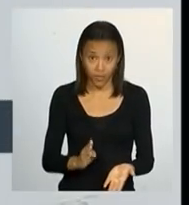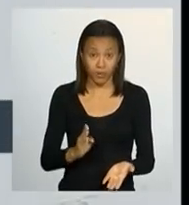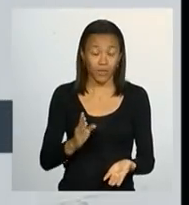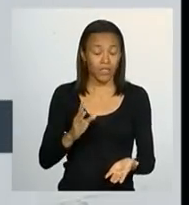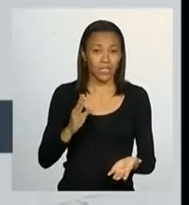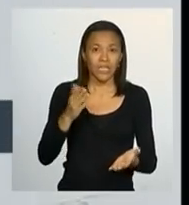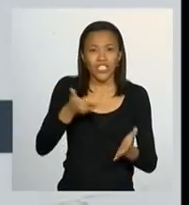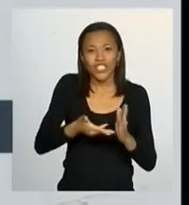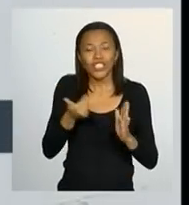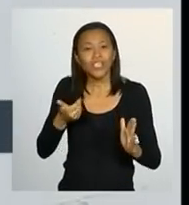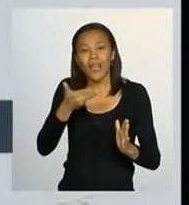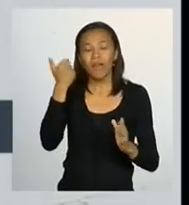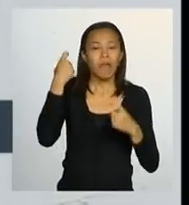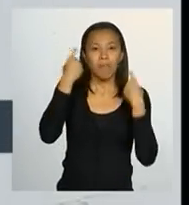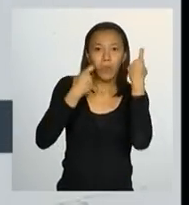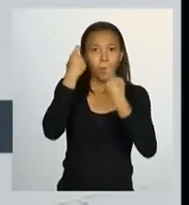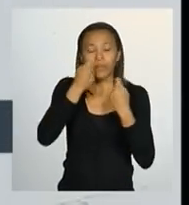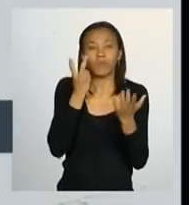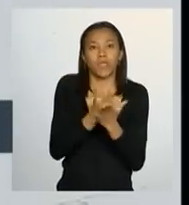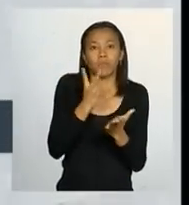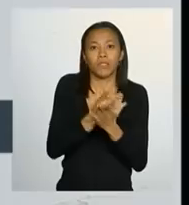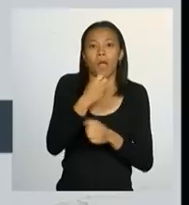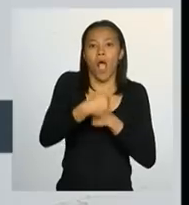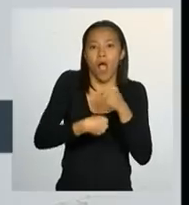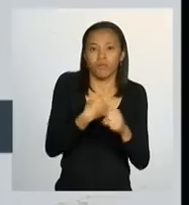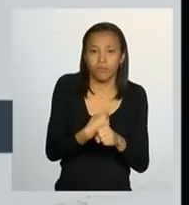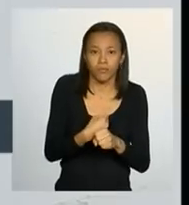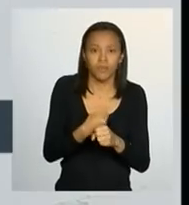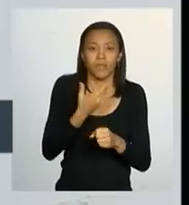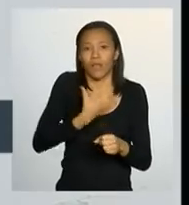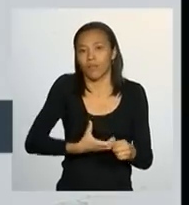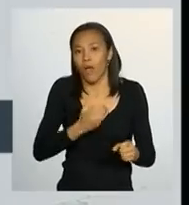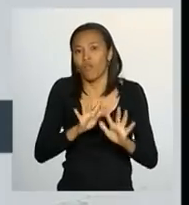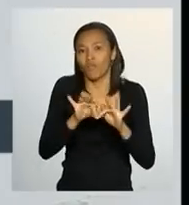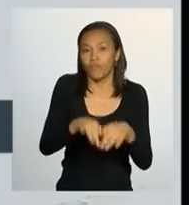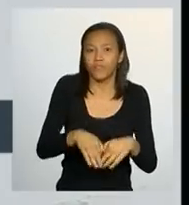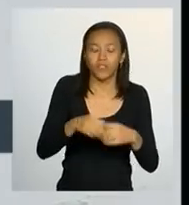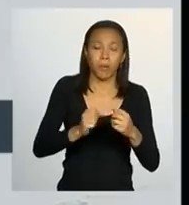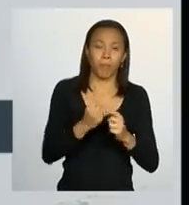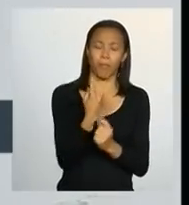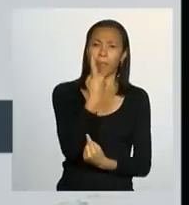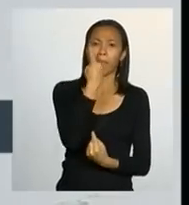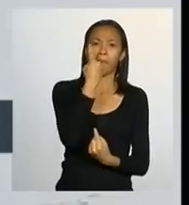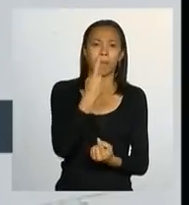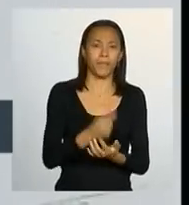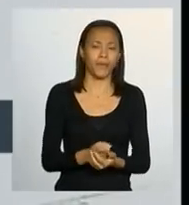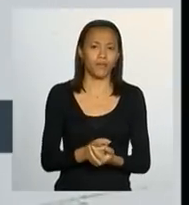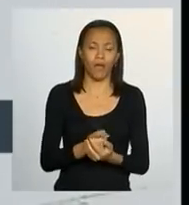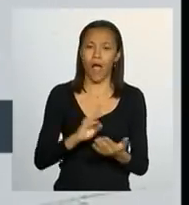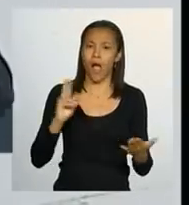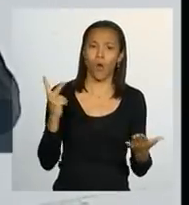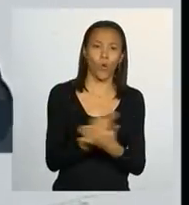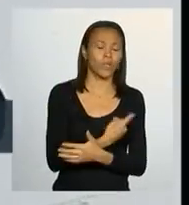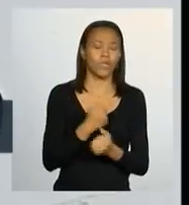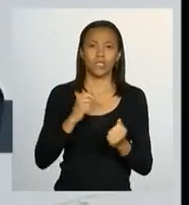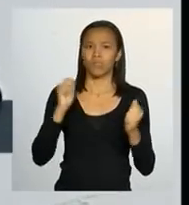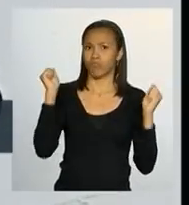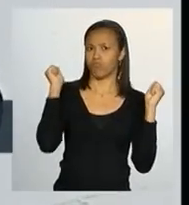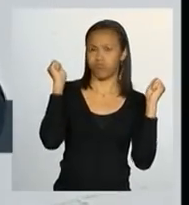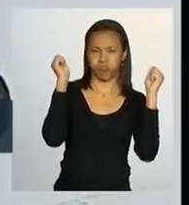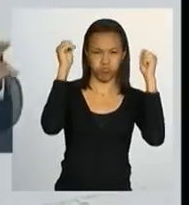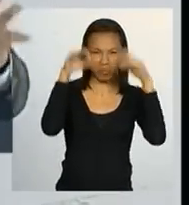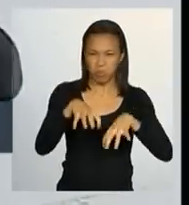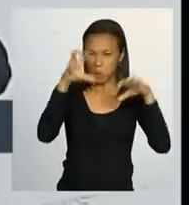quando chegar aí, nós sabemos que todo ano, como tem o Natal, tem fim de ano, tem a virada de ano, acontecem esses sinistros,